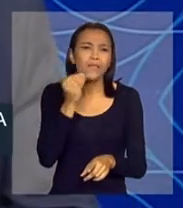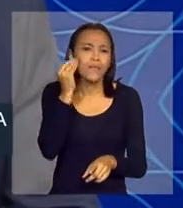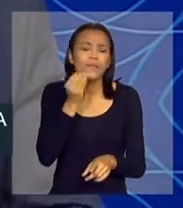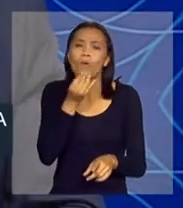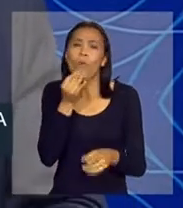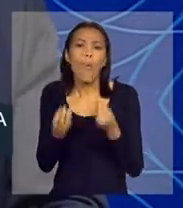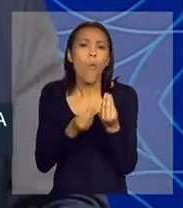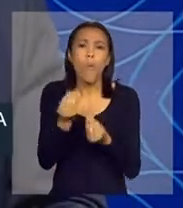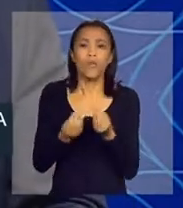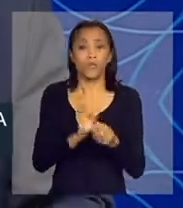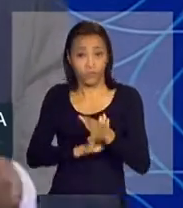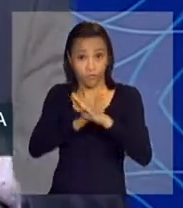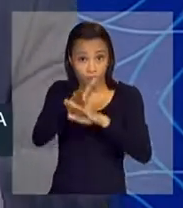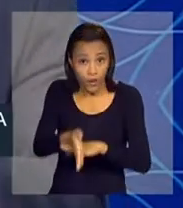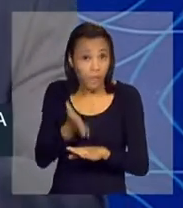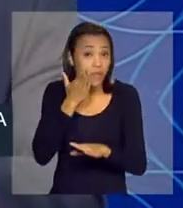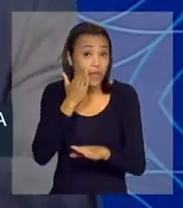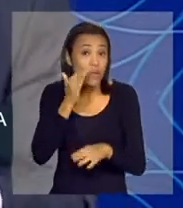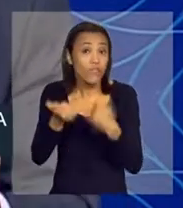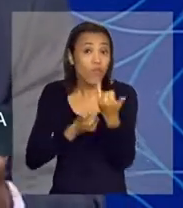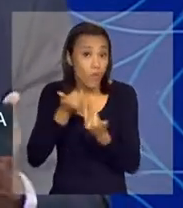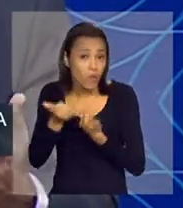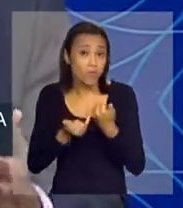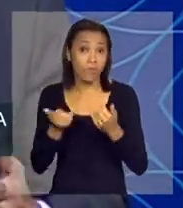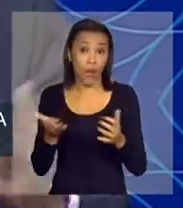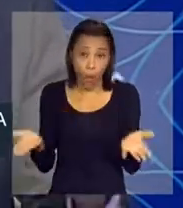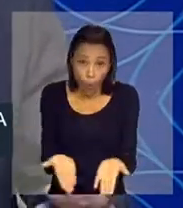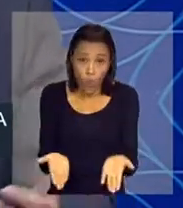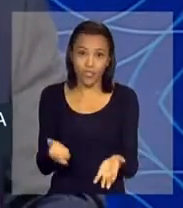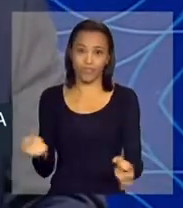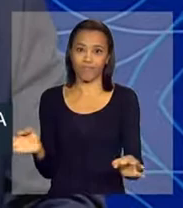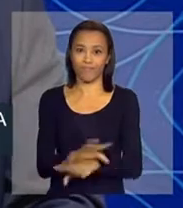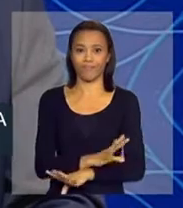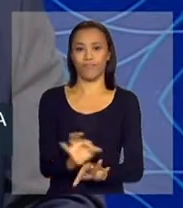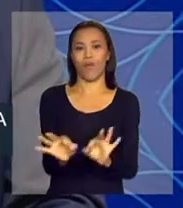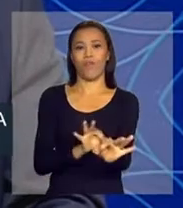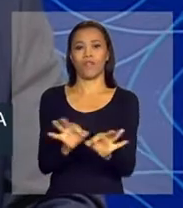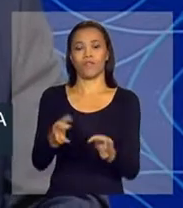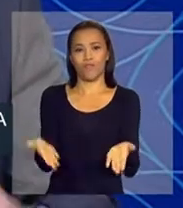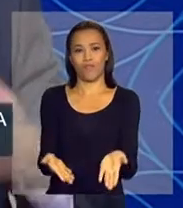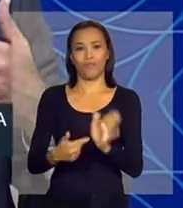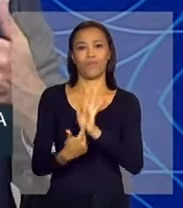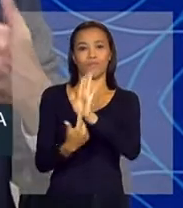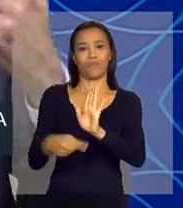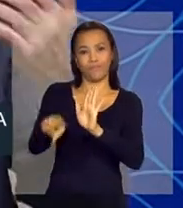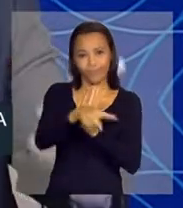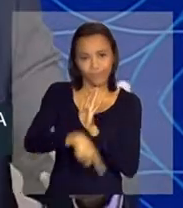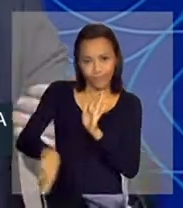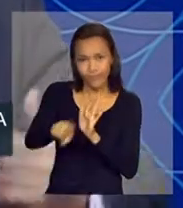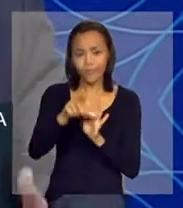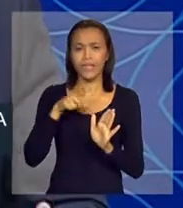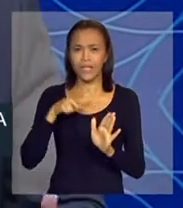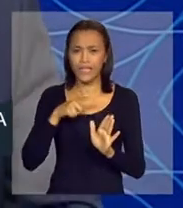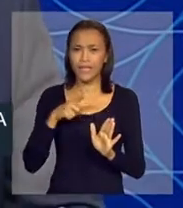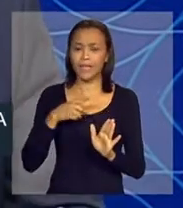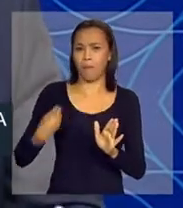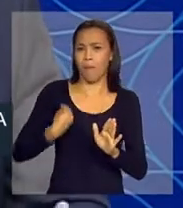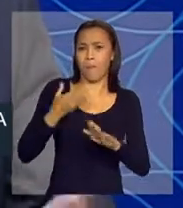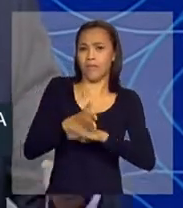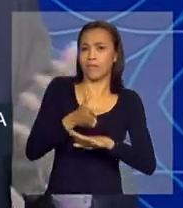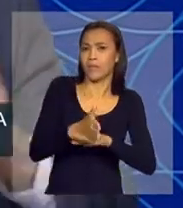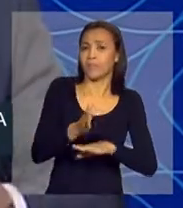coordenação, para chegarmos a este formato, um formato que garante a participação ampla dos